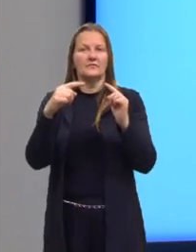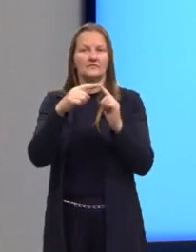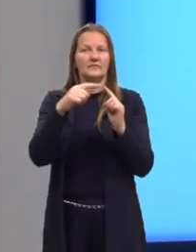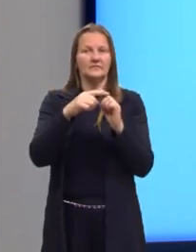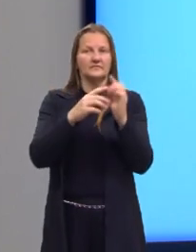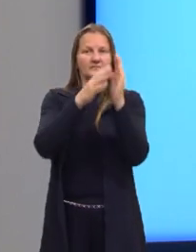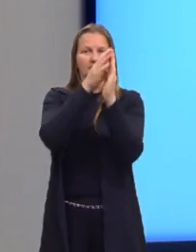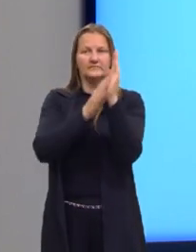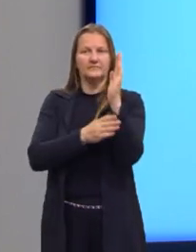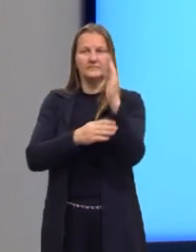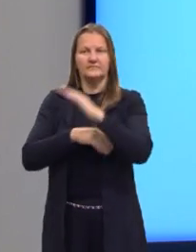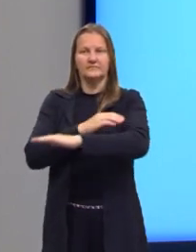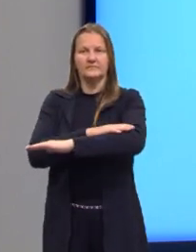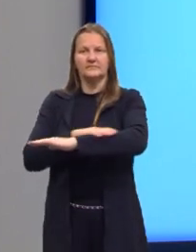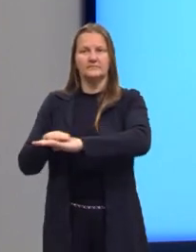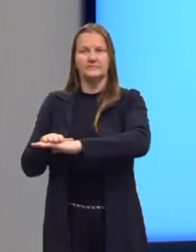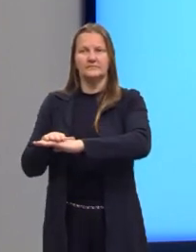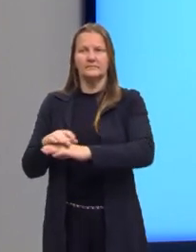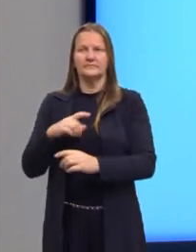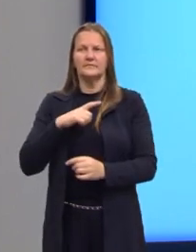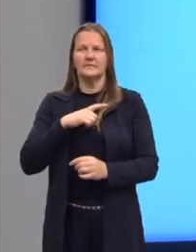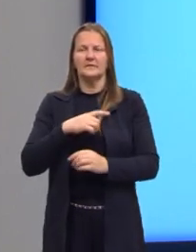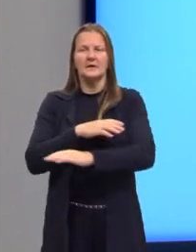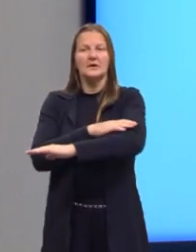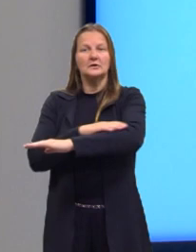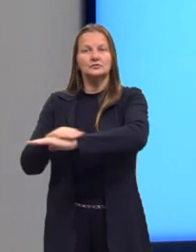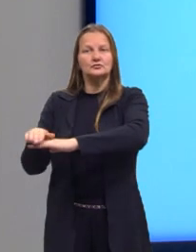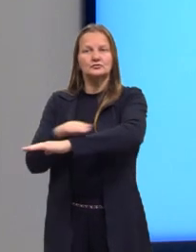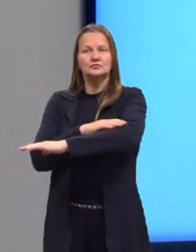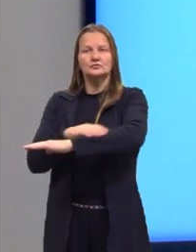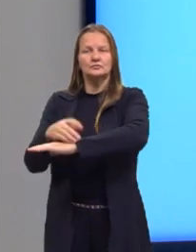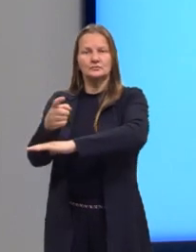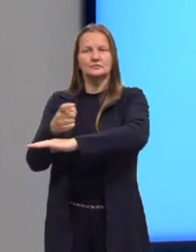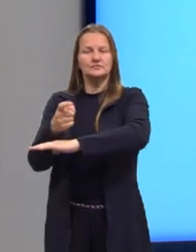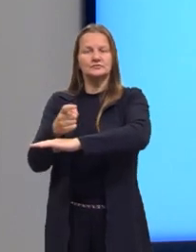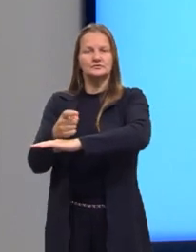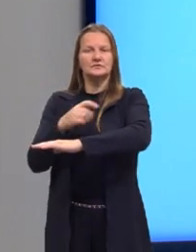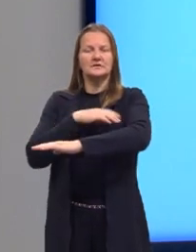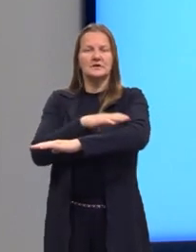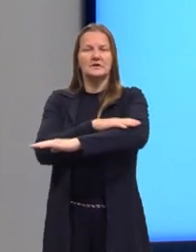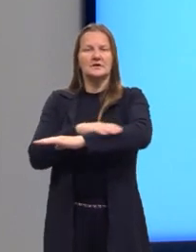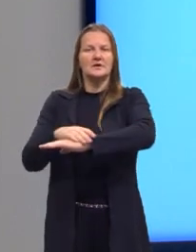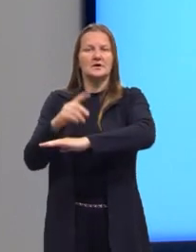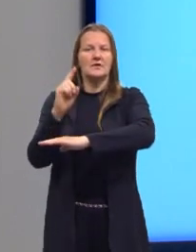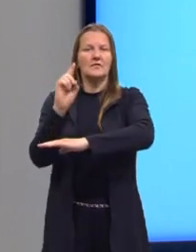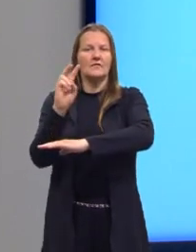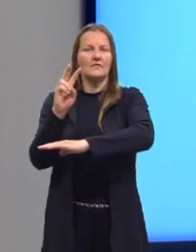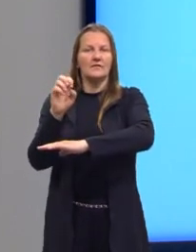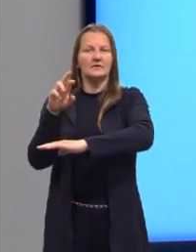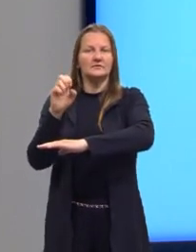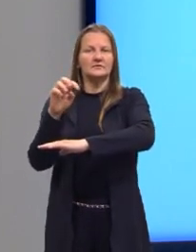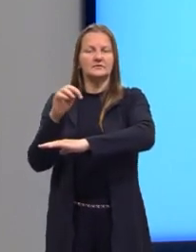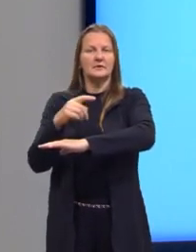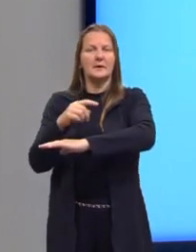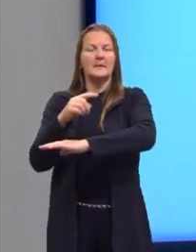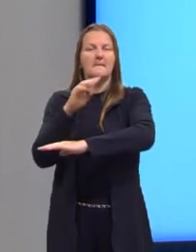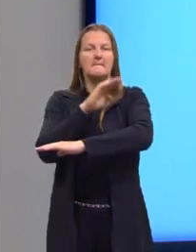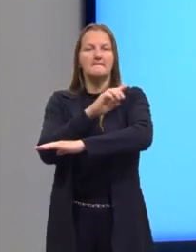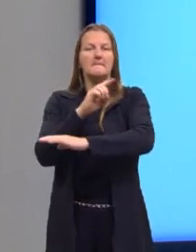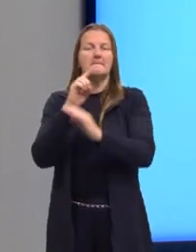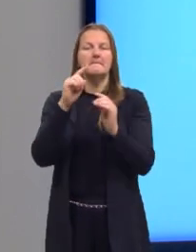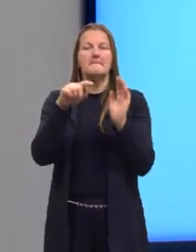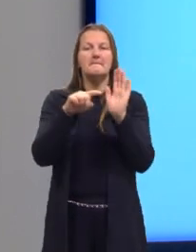Nesse caso aqui, como nós buscamos a coordenada para X, nós temos que o X vértice é igual a menos B